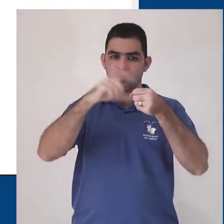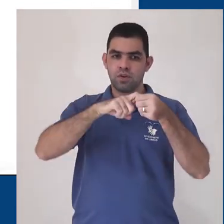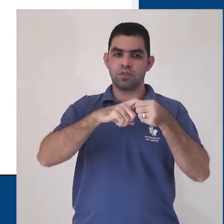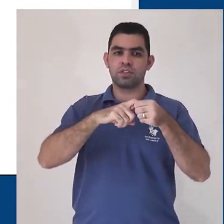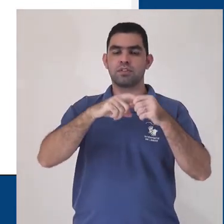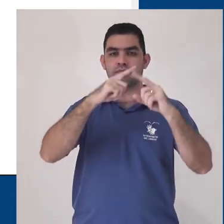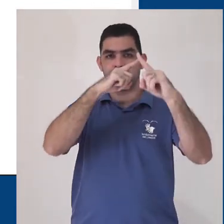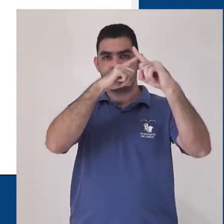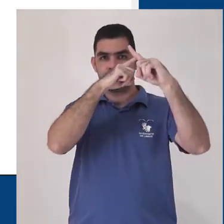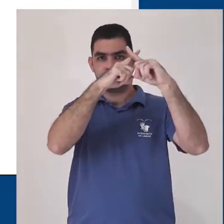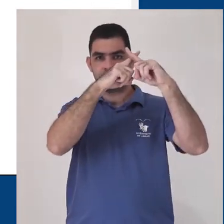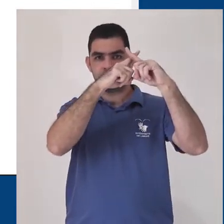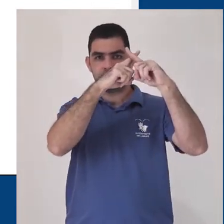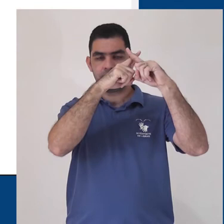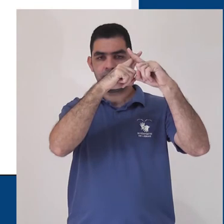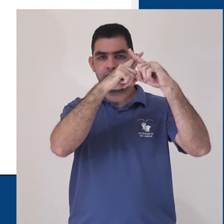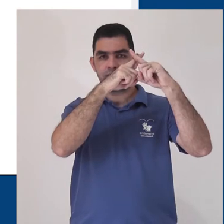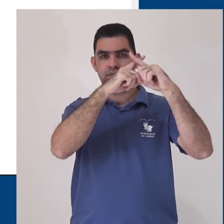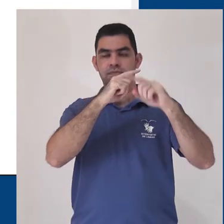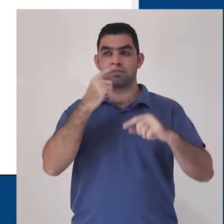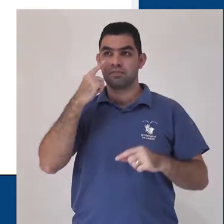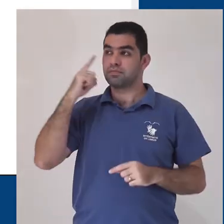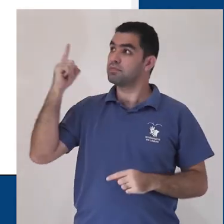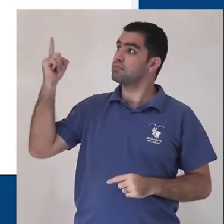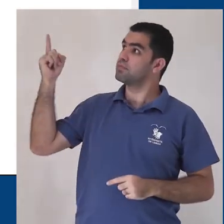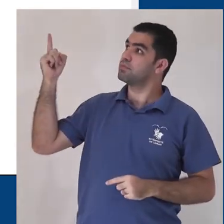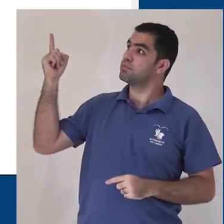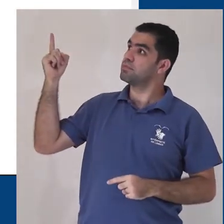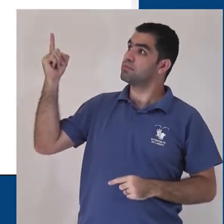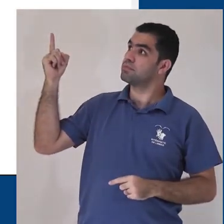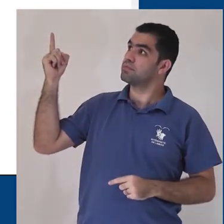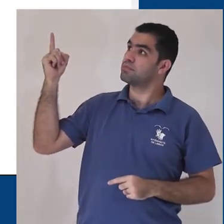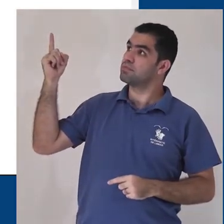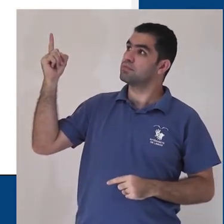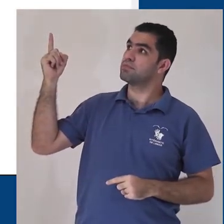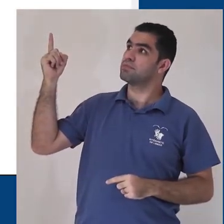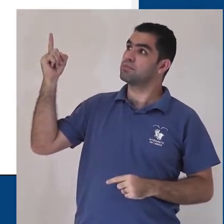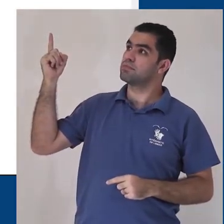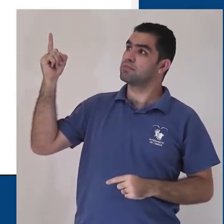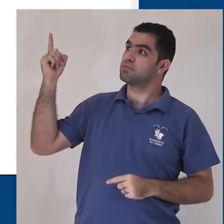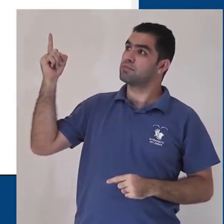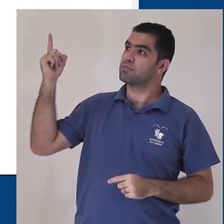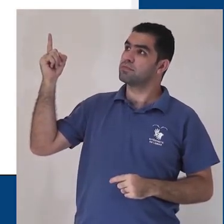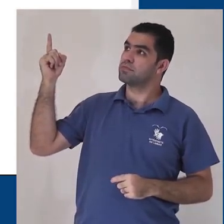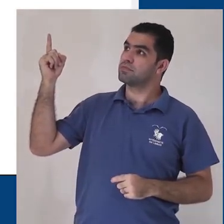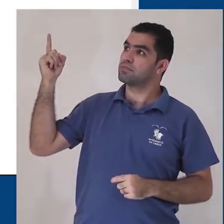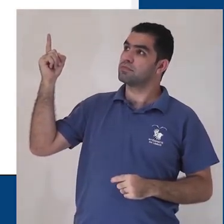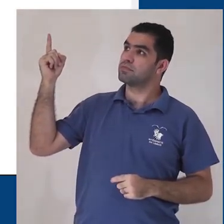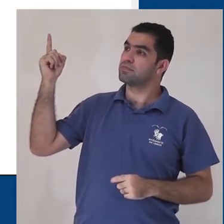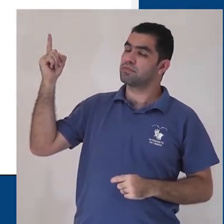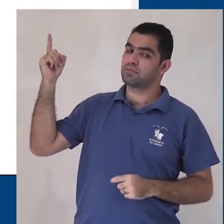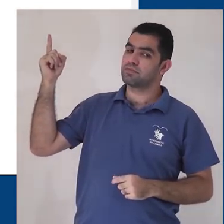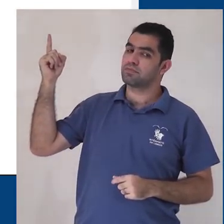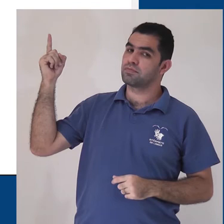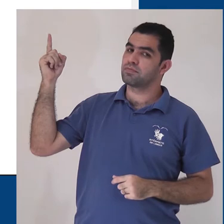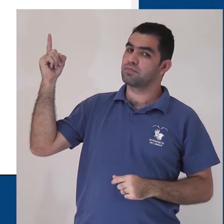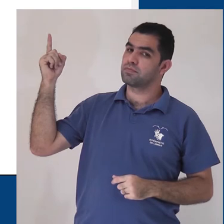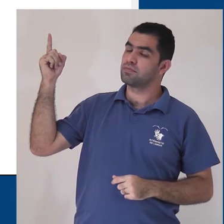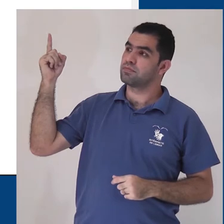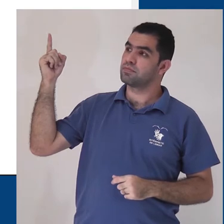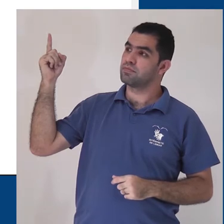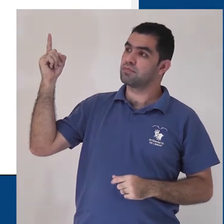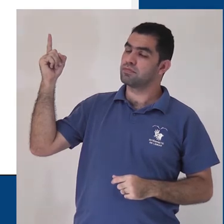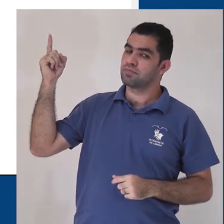primeiro botão que contém um X junto da quantidade de fotos que já foram selecionadas até o momento. Ele está na mesma posição que o botão de